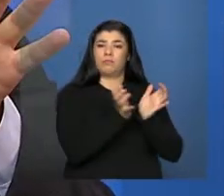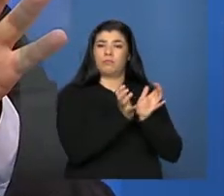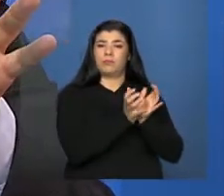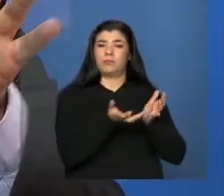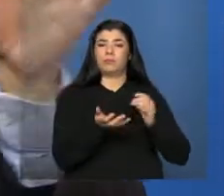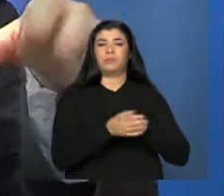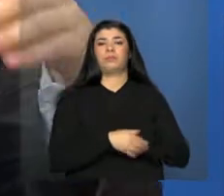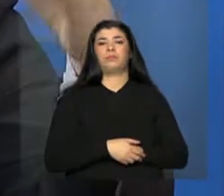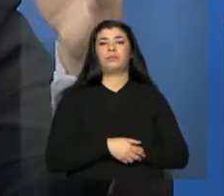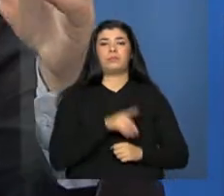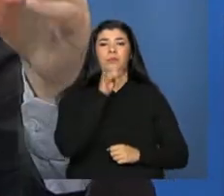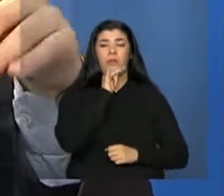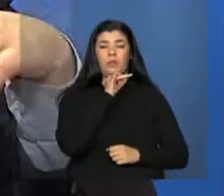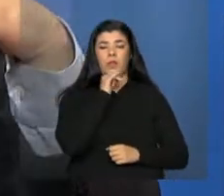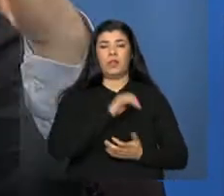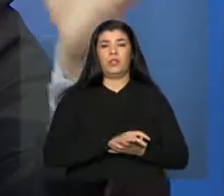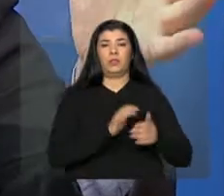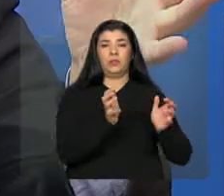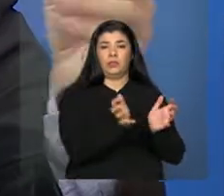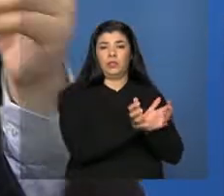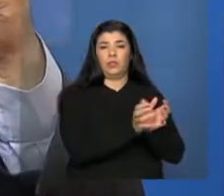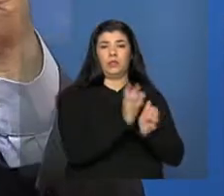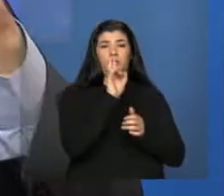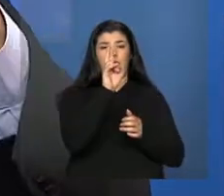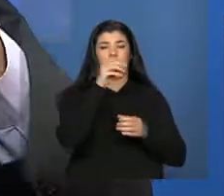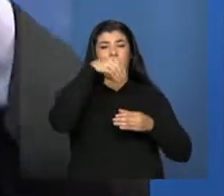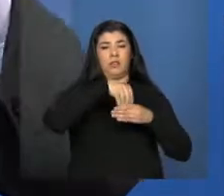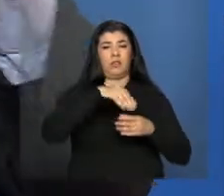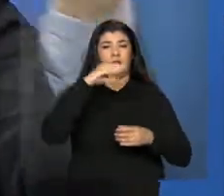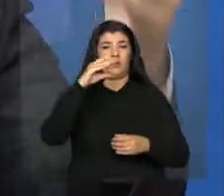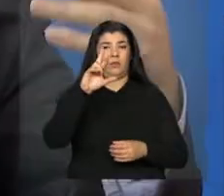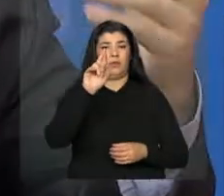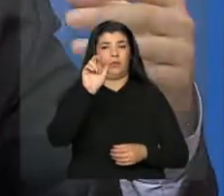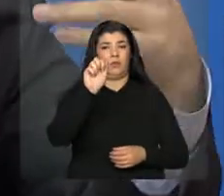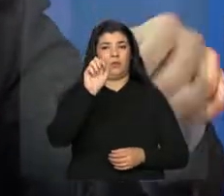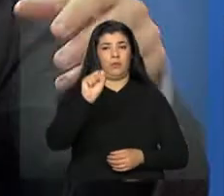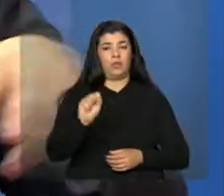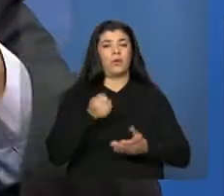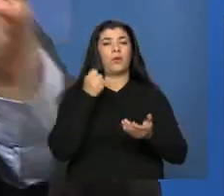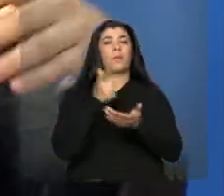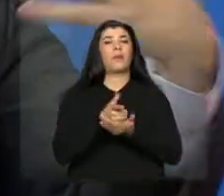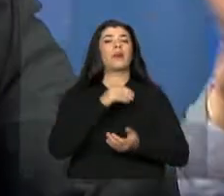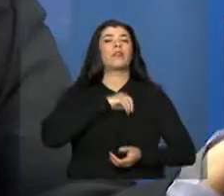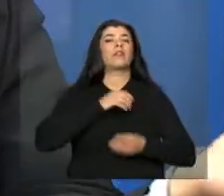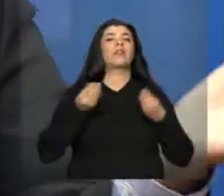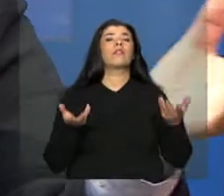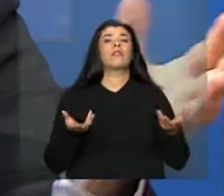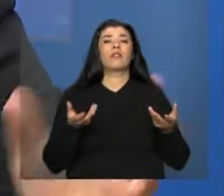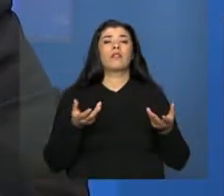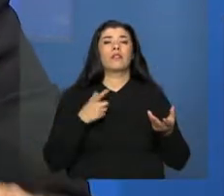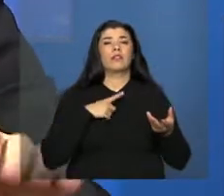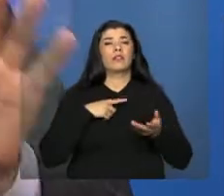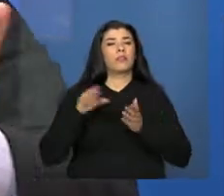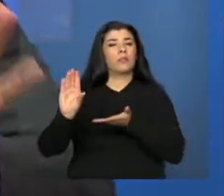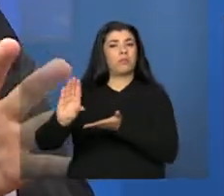um profissional da equipe de referência do CRAS, certo? Ele deve ser custeado, por exemplo, por recurso que ele recebe para o CRAS. Mas, respeitando essa